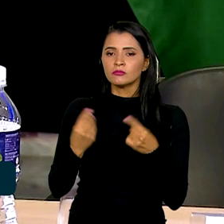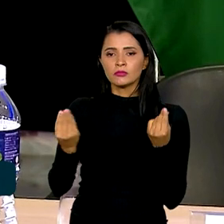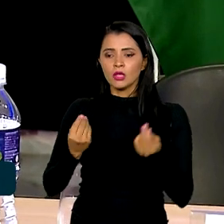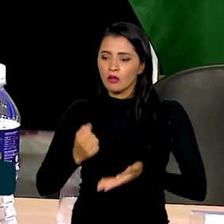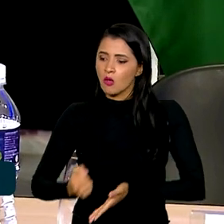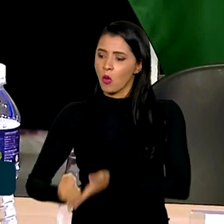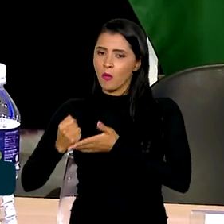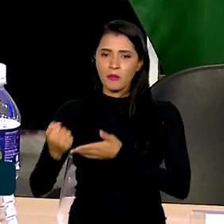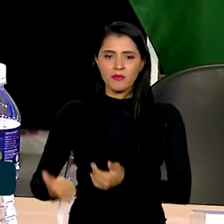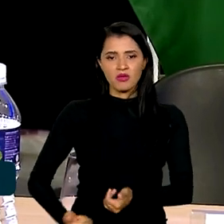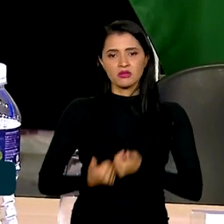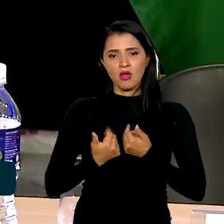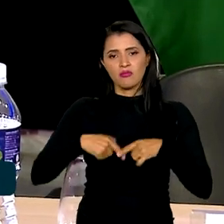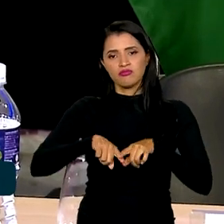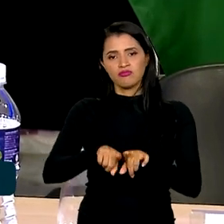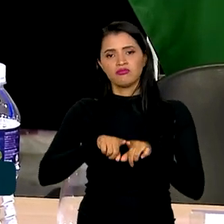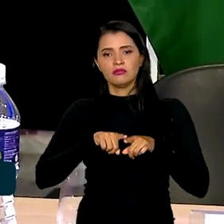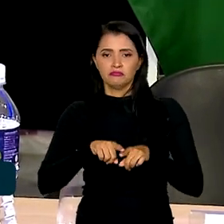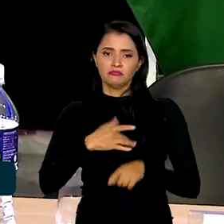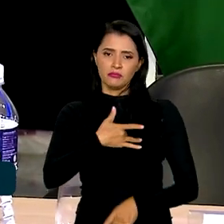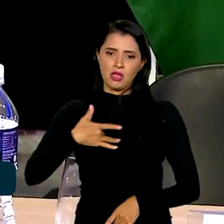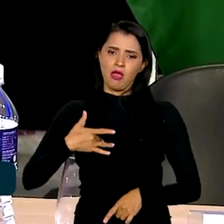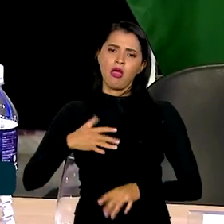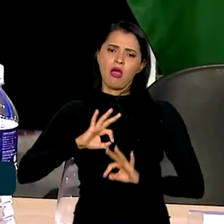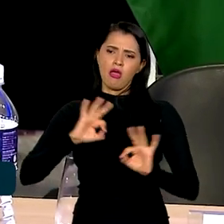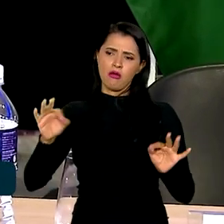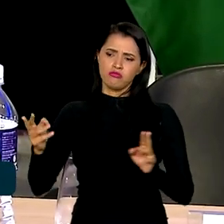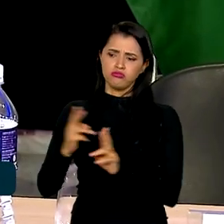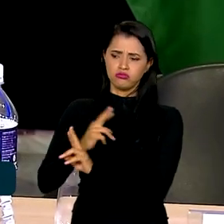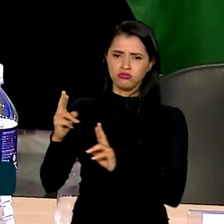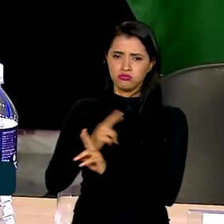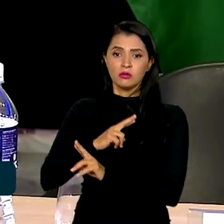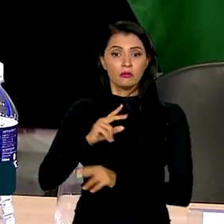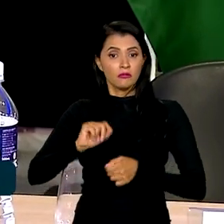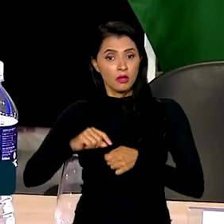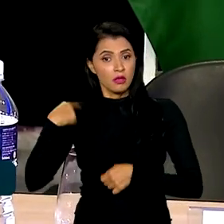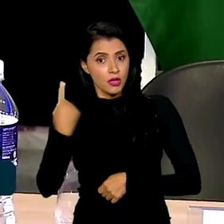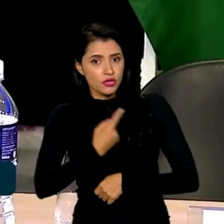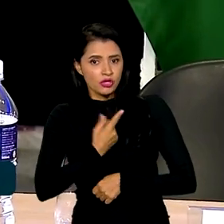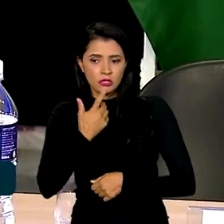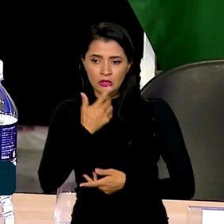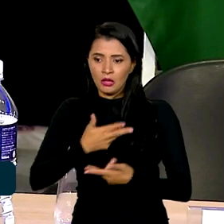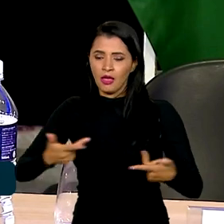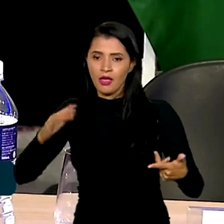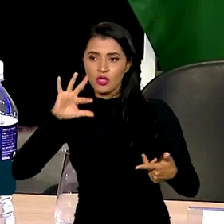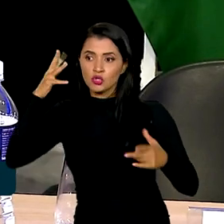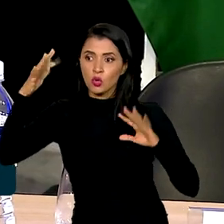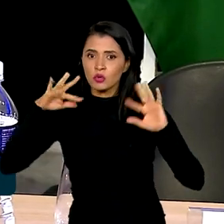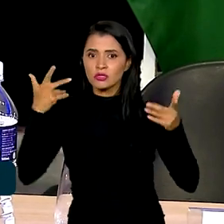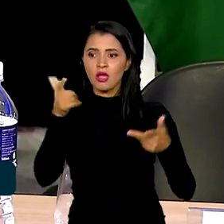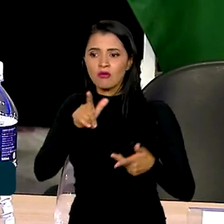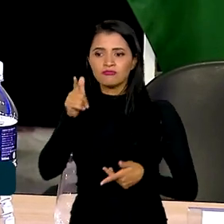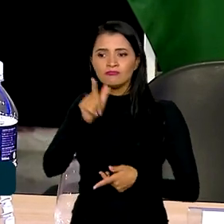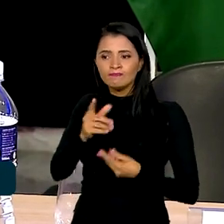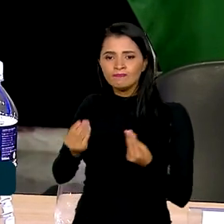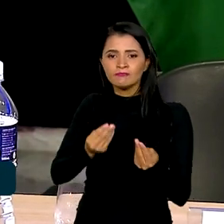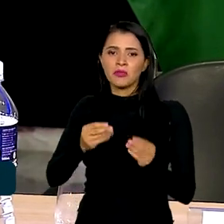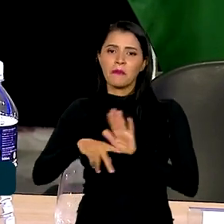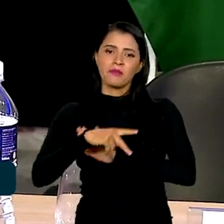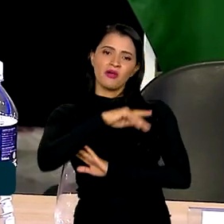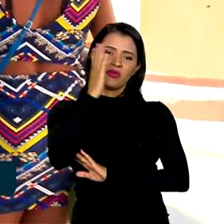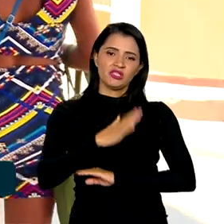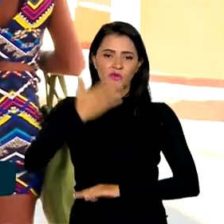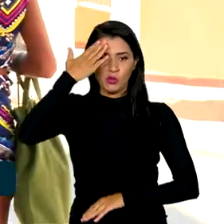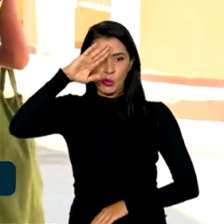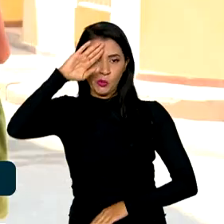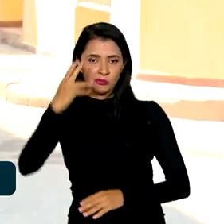cooperação e de parceria saudável, né, que faz com que a gente enfrente soluções para o Brasil e